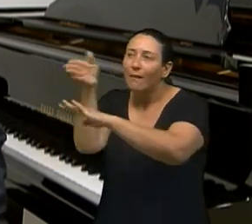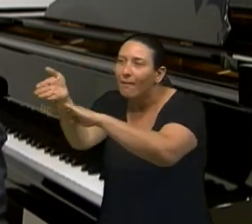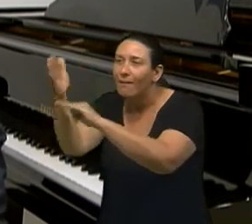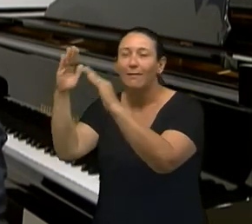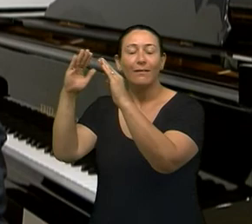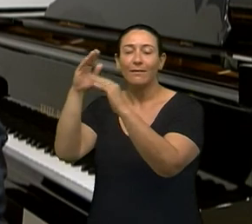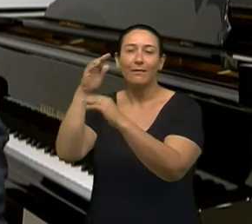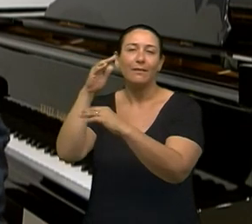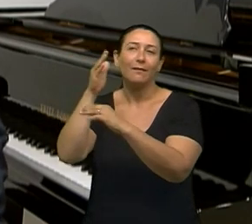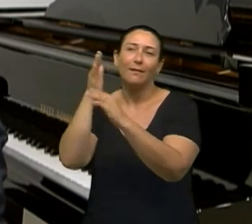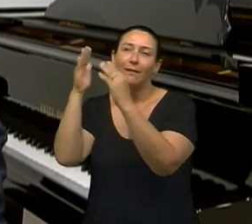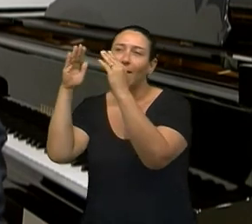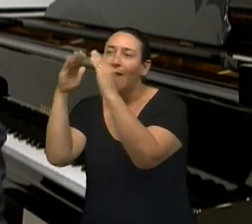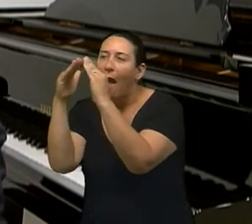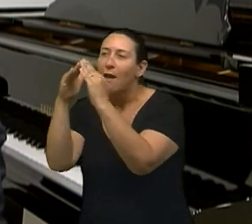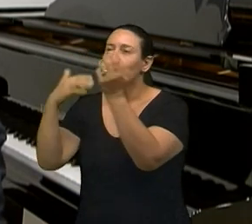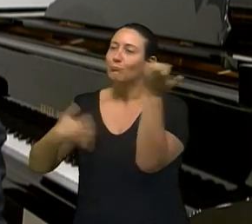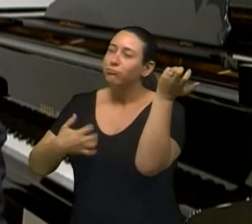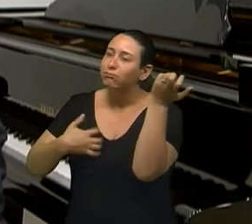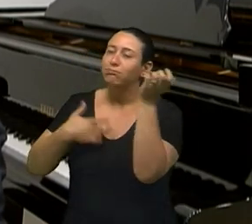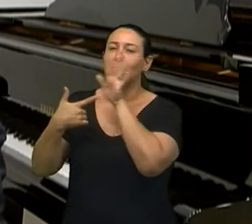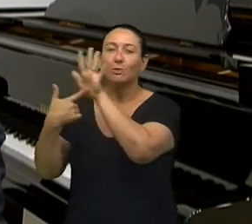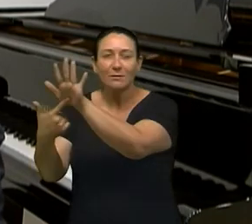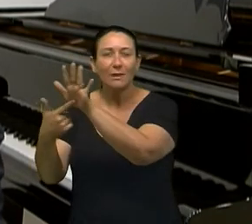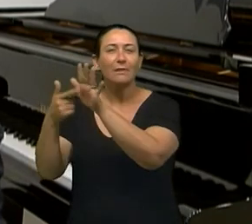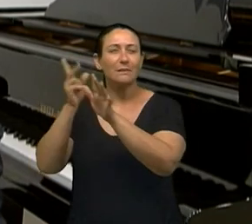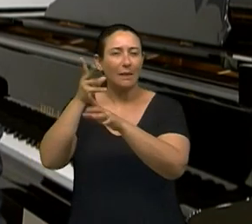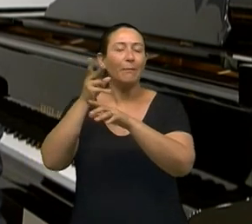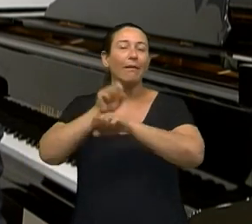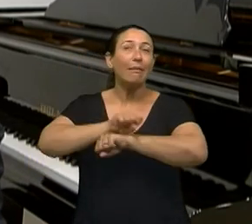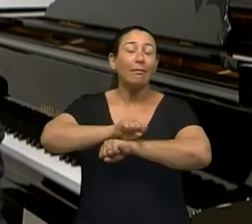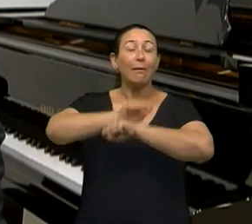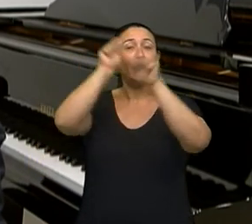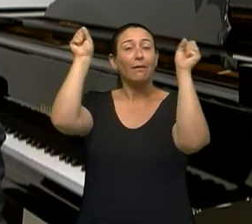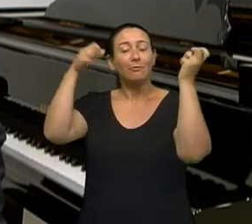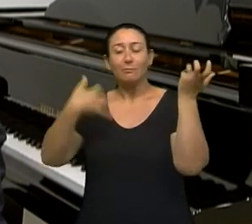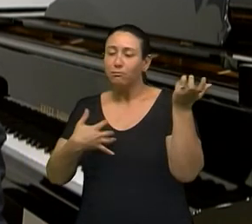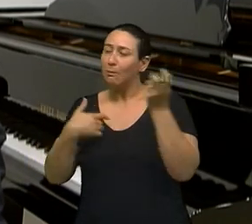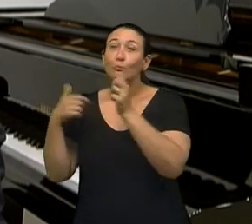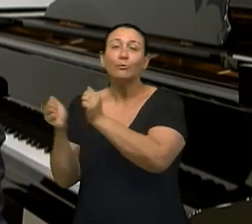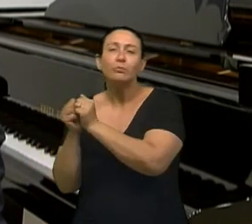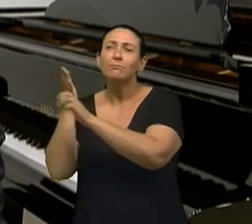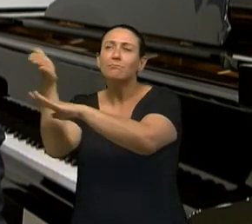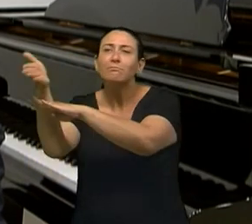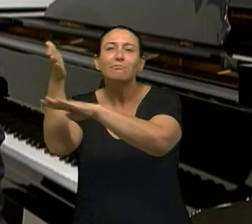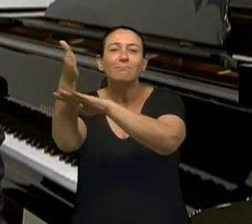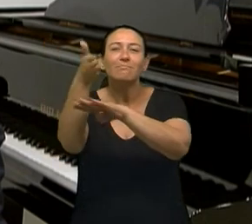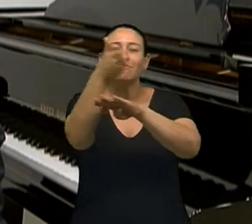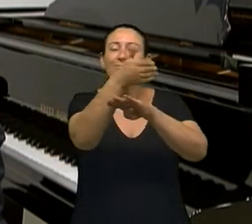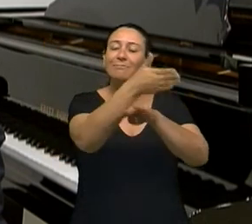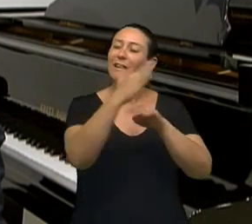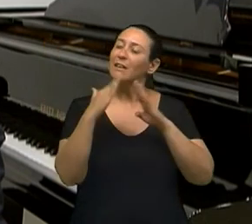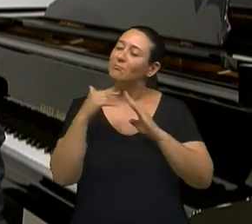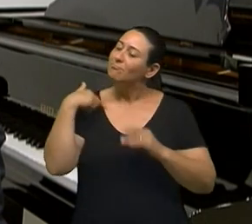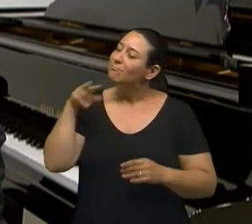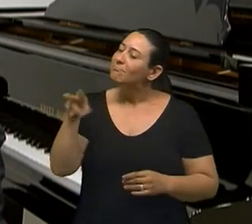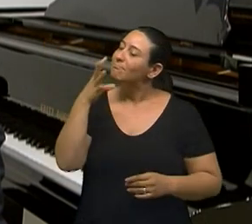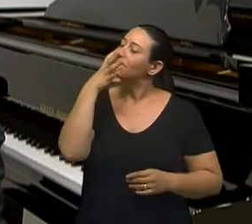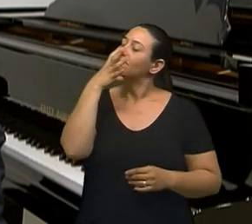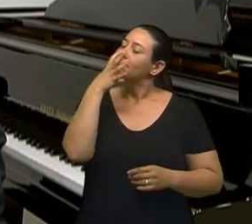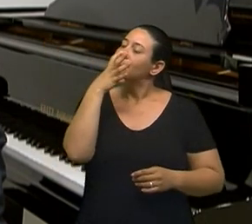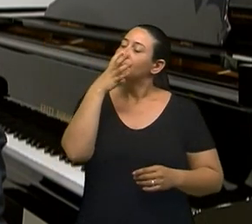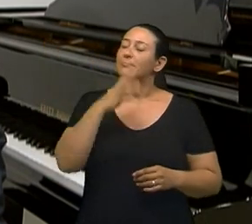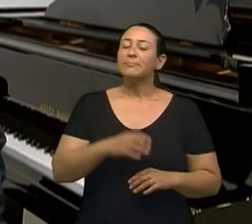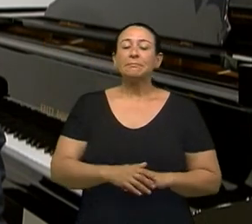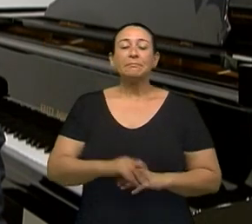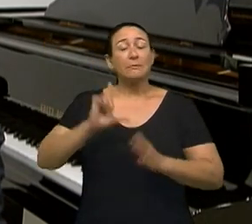De manhã tocavam o violão e cantavam, né? E eu sempre admirei muito isso. Vim para a cidade, vim para